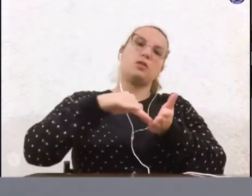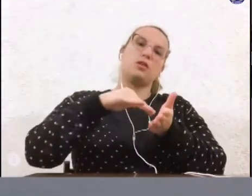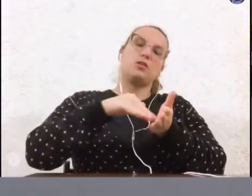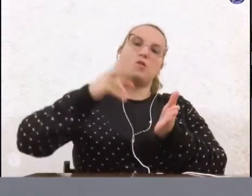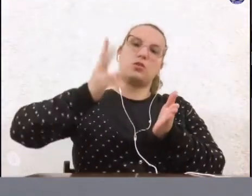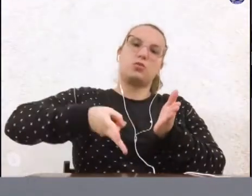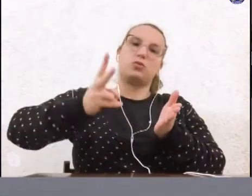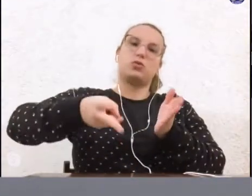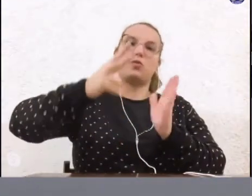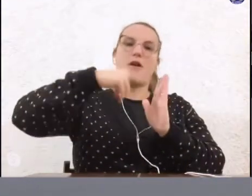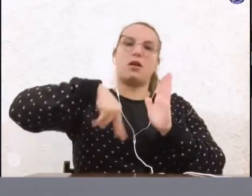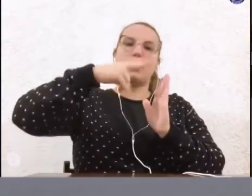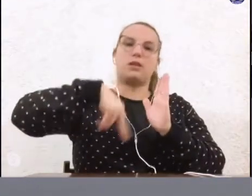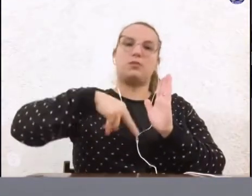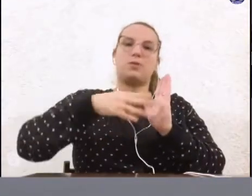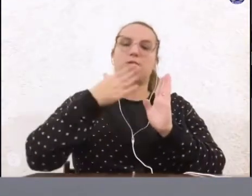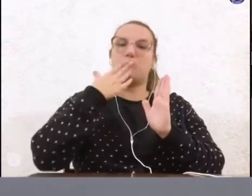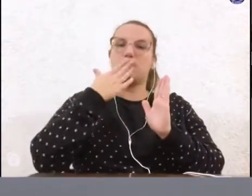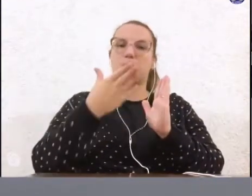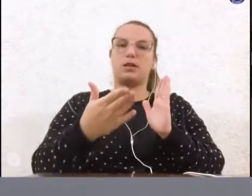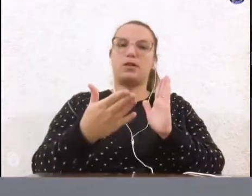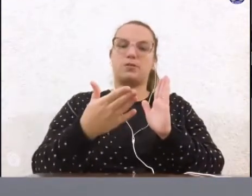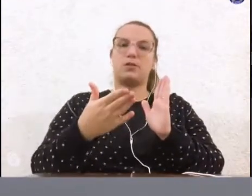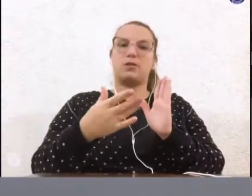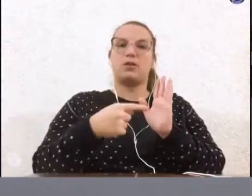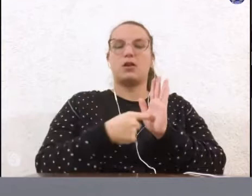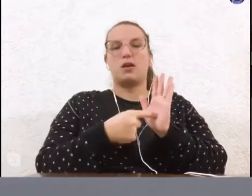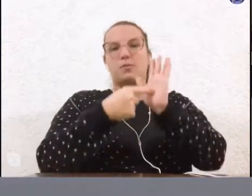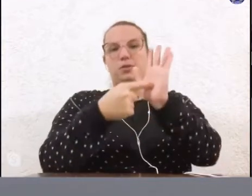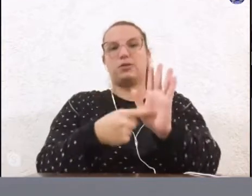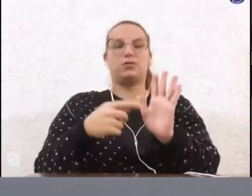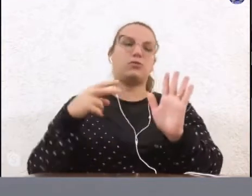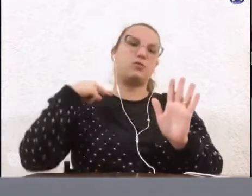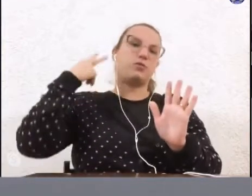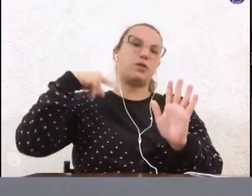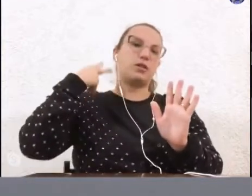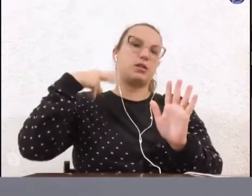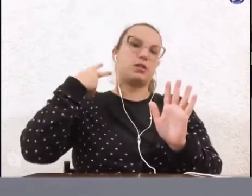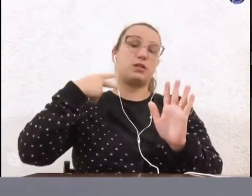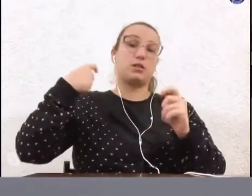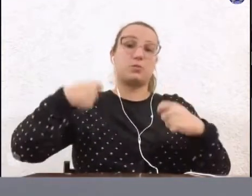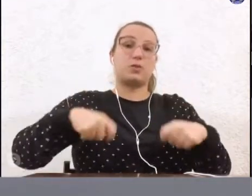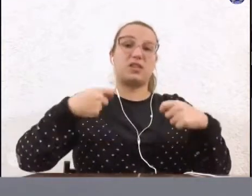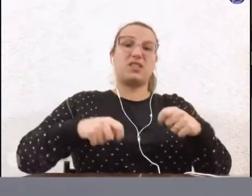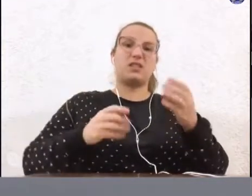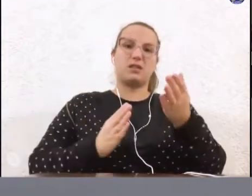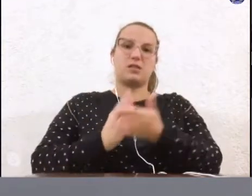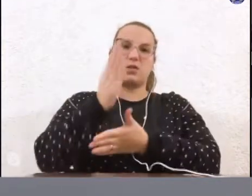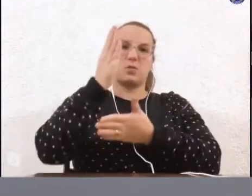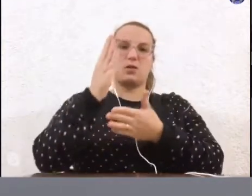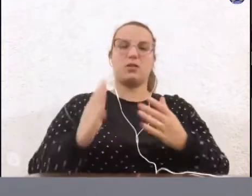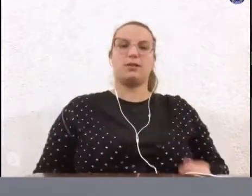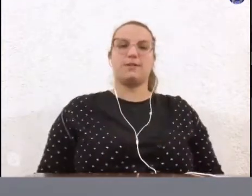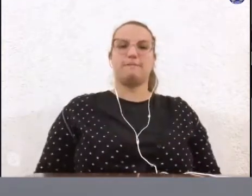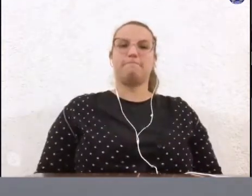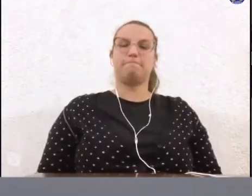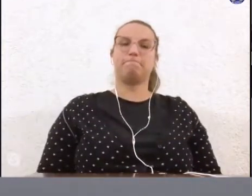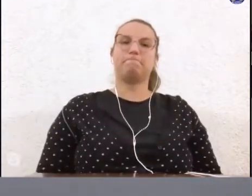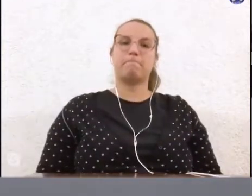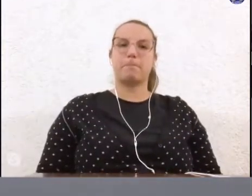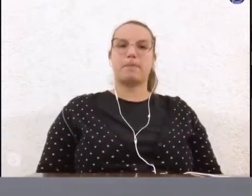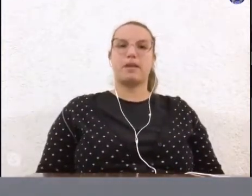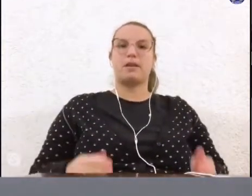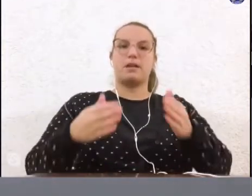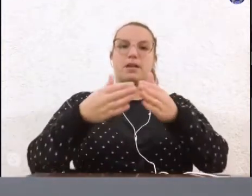leitura dos requerimentos apresentados pelos senhores vereadores, que dependem de aprovação do plenário. Requerimento